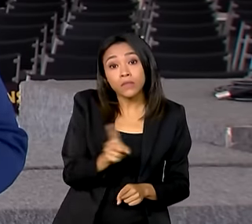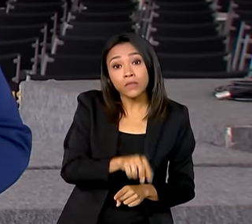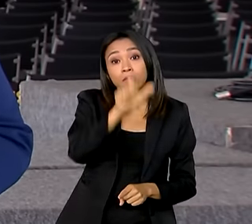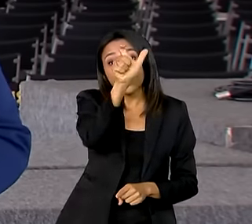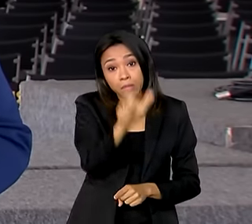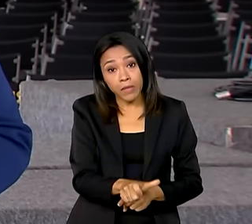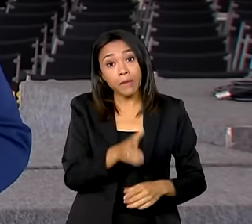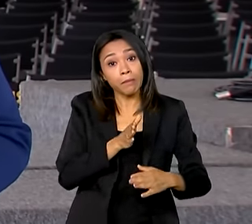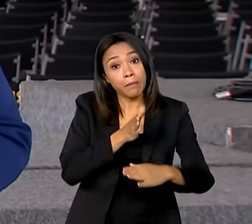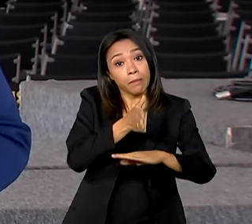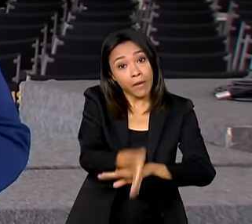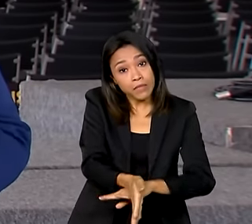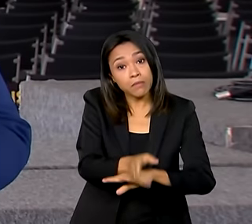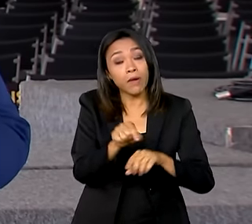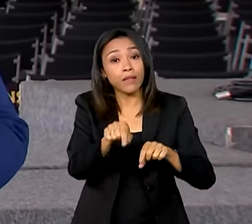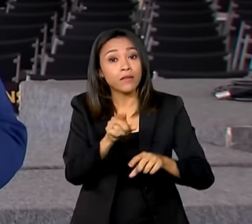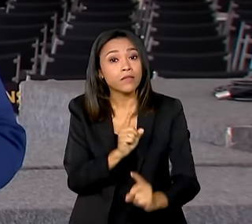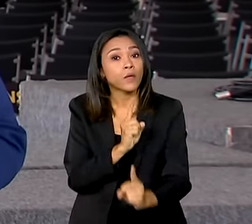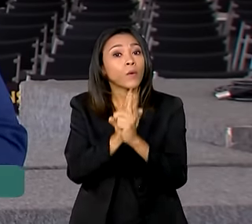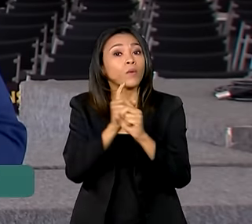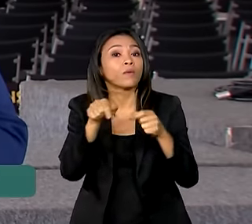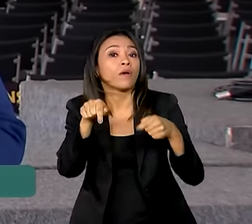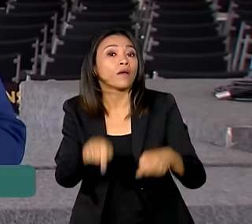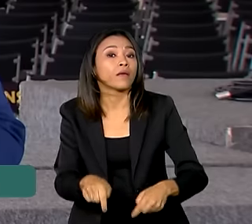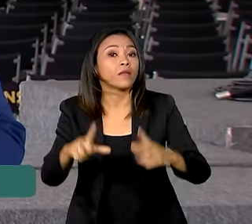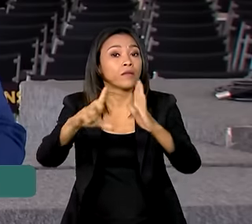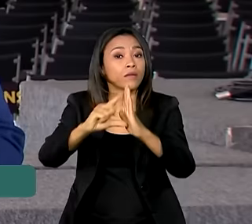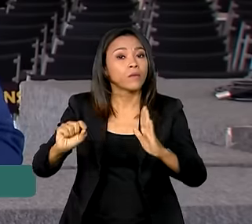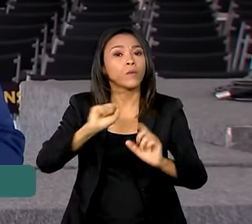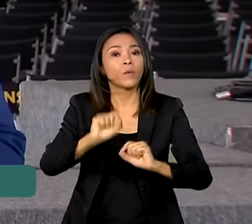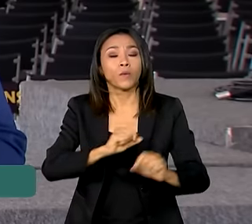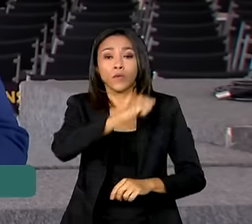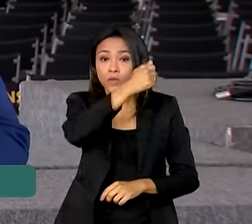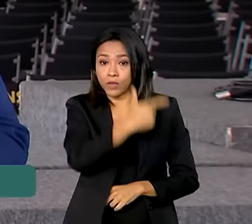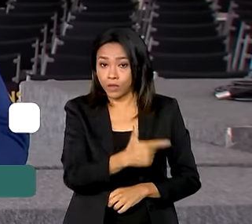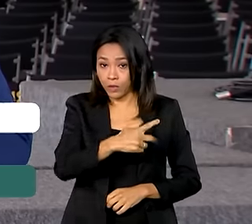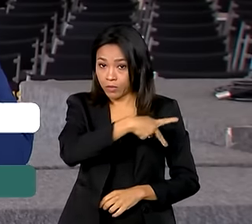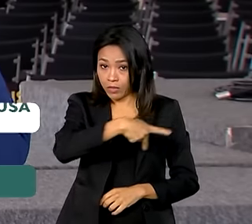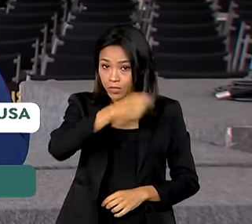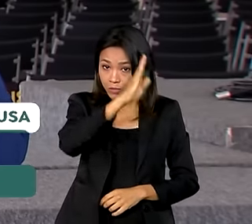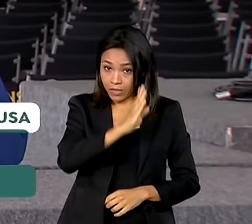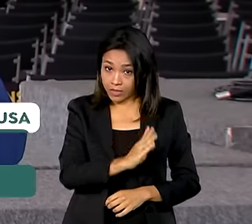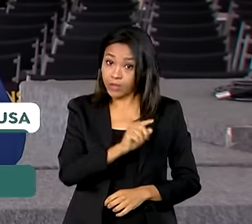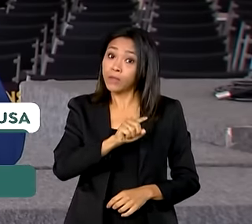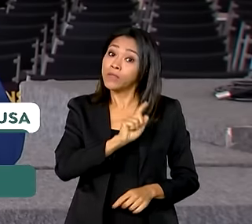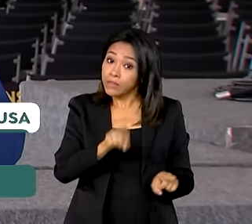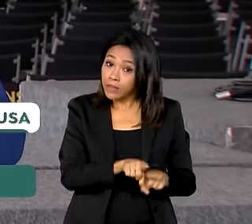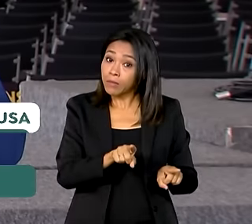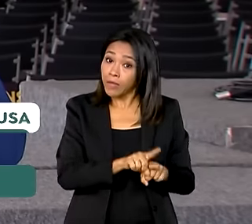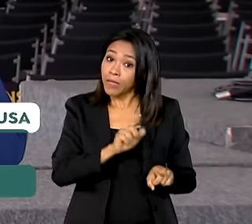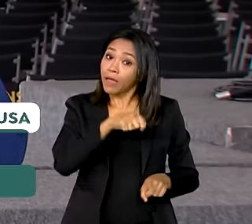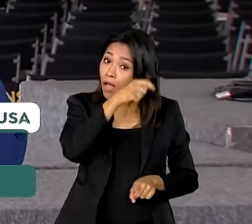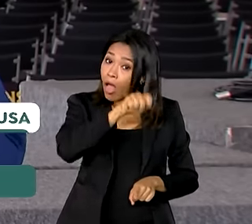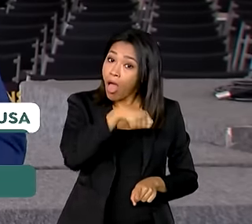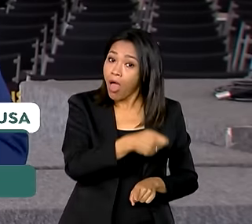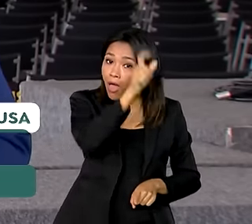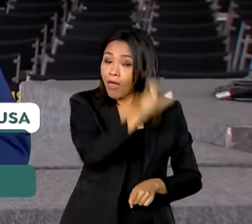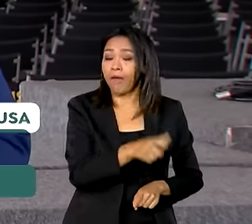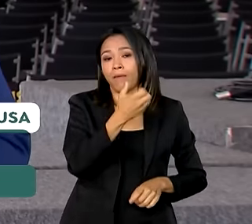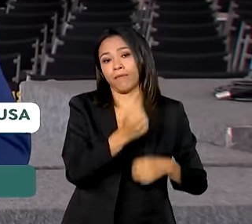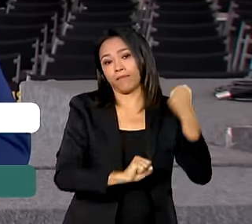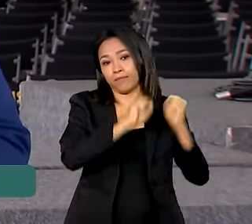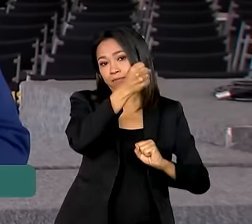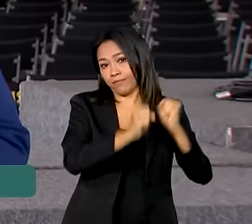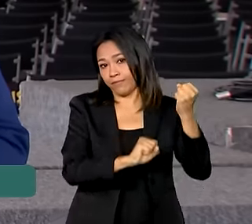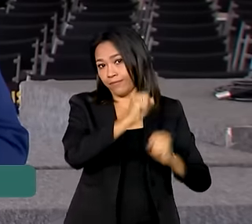participar desse encontro aqui no Palácio do Planalto. O vice-presidente da República e também ministro do Desenvolvimento, Indústria, Comércio